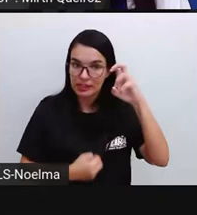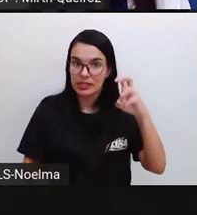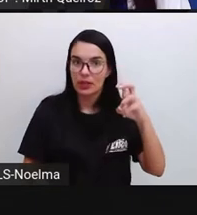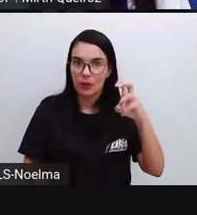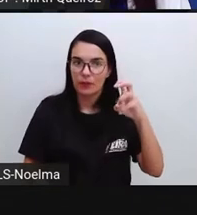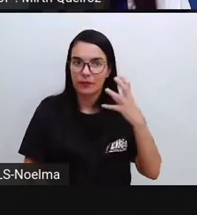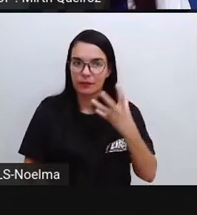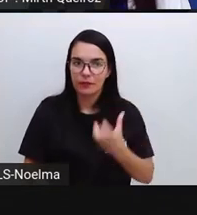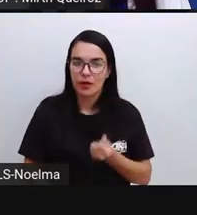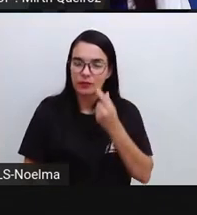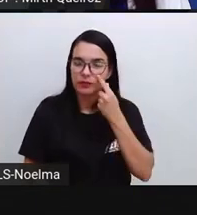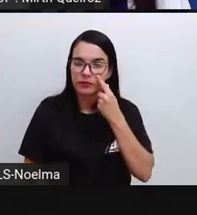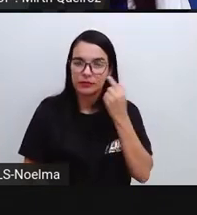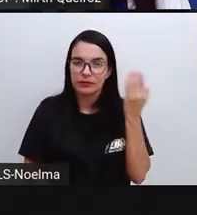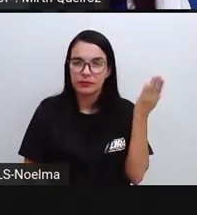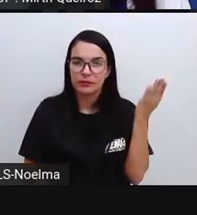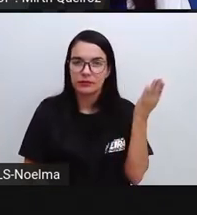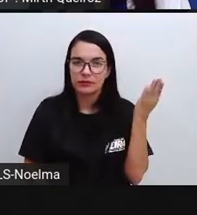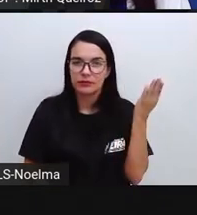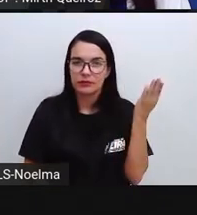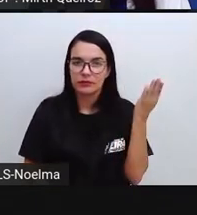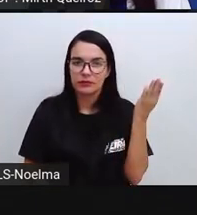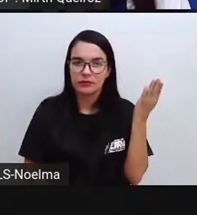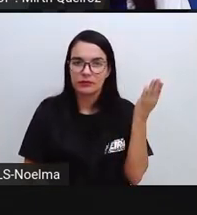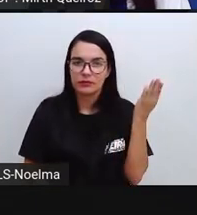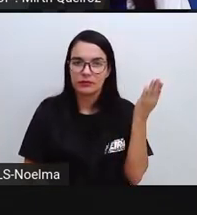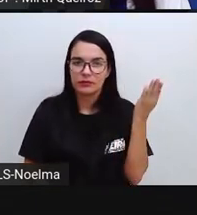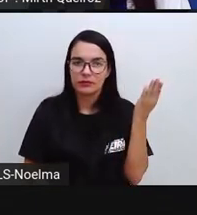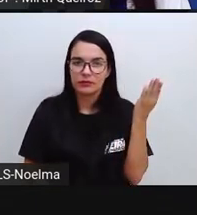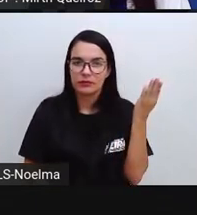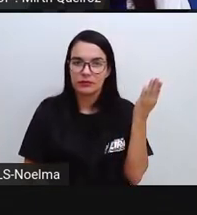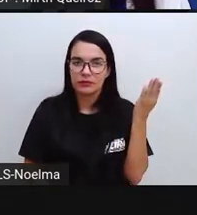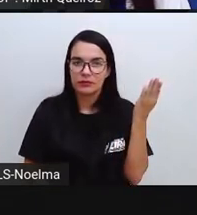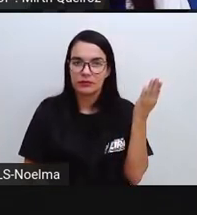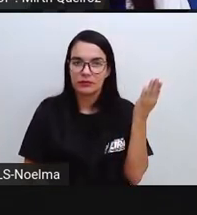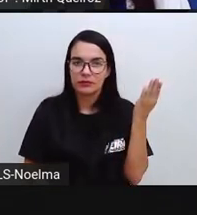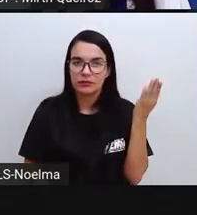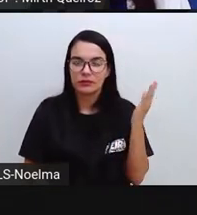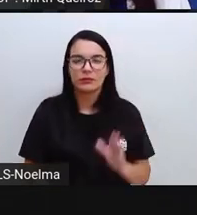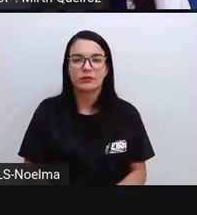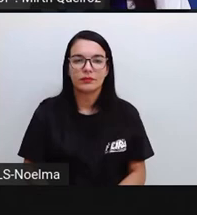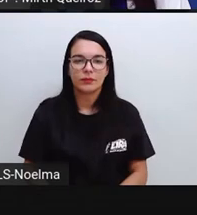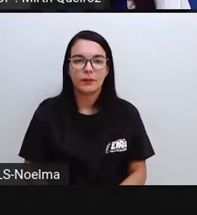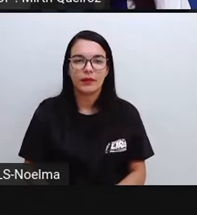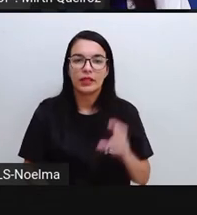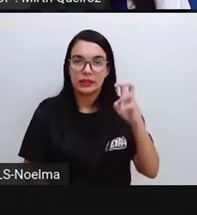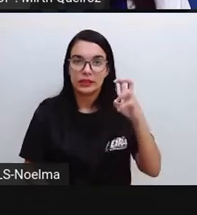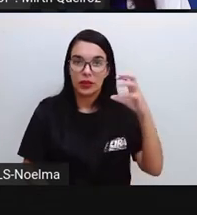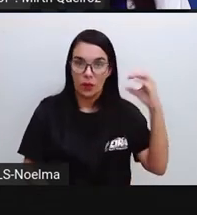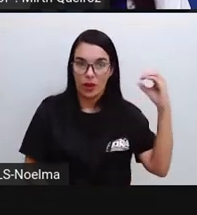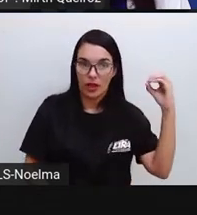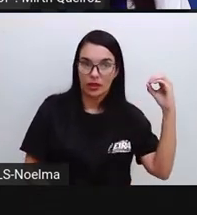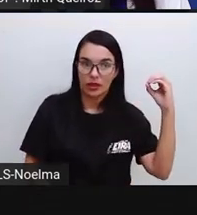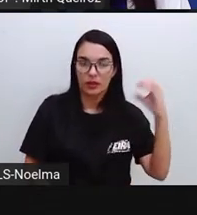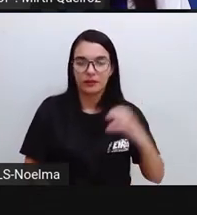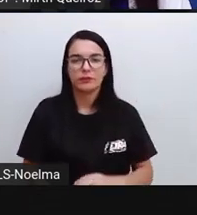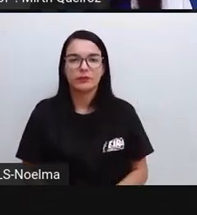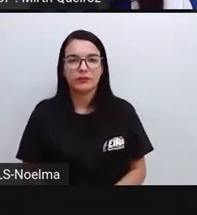Vamos aí escrever o numeral cinquenta. Vou apagar aqui, né? Numeral cinquenta.